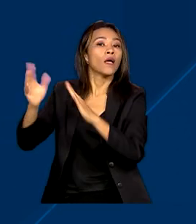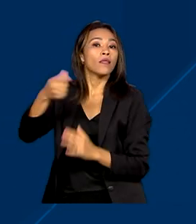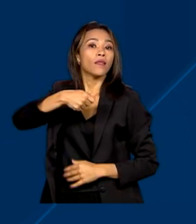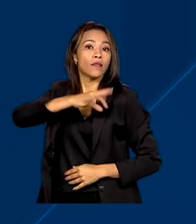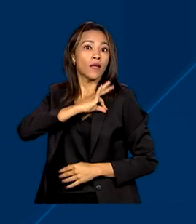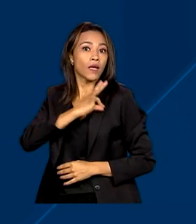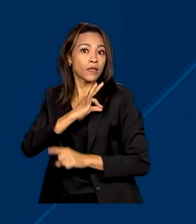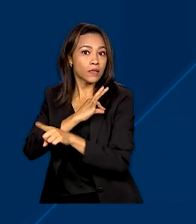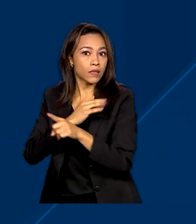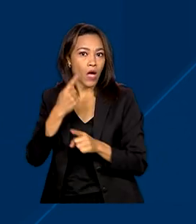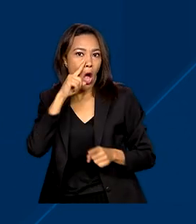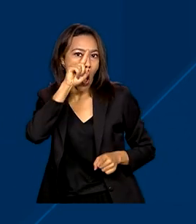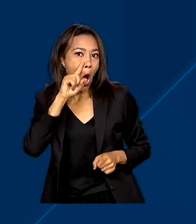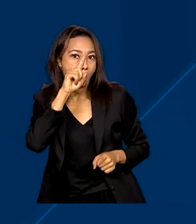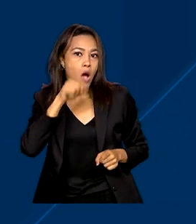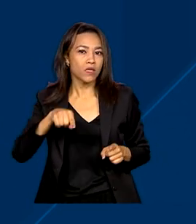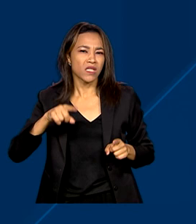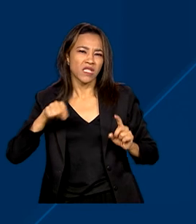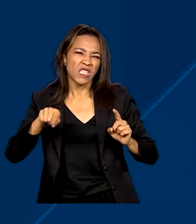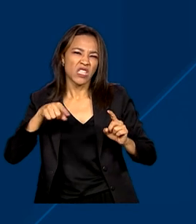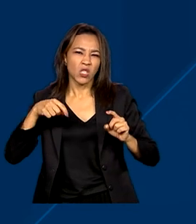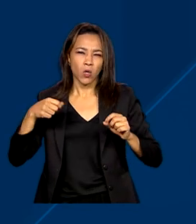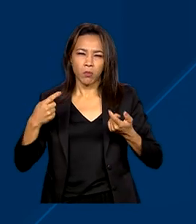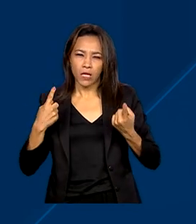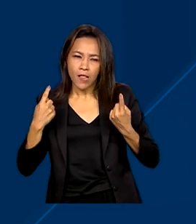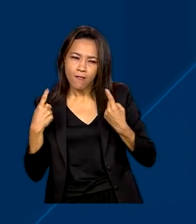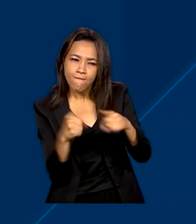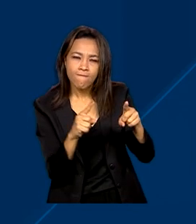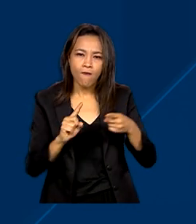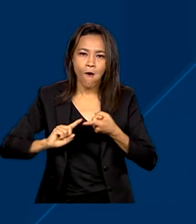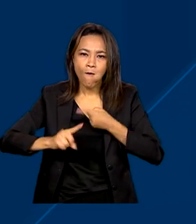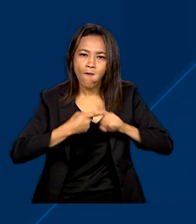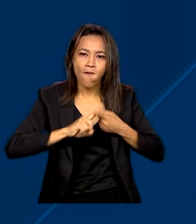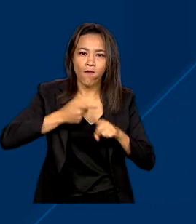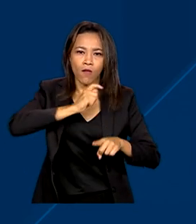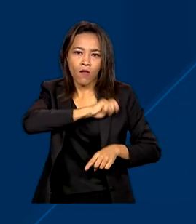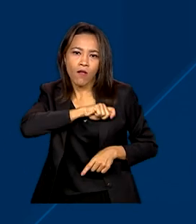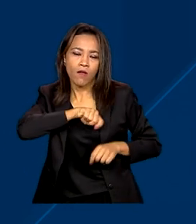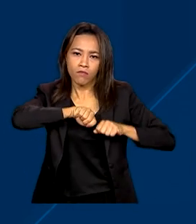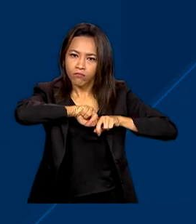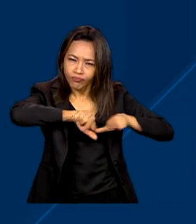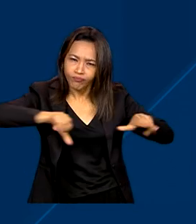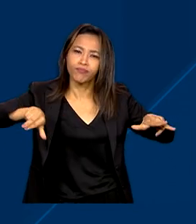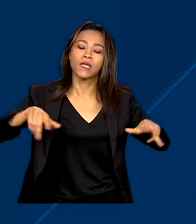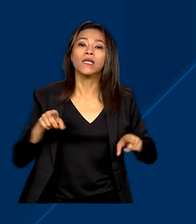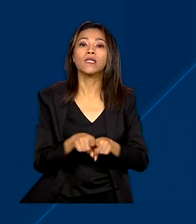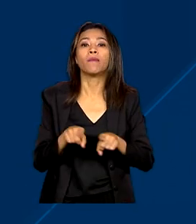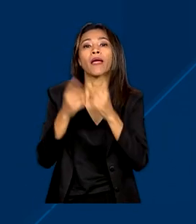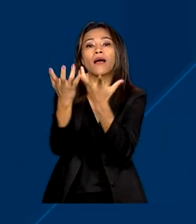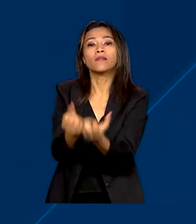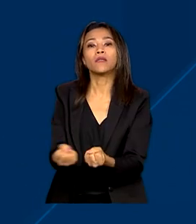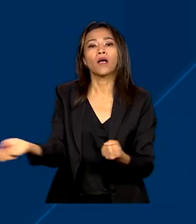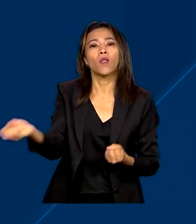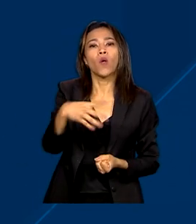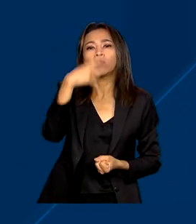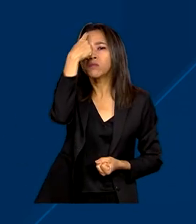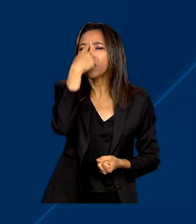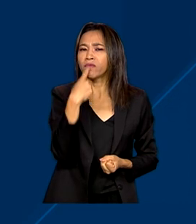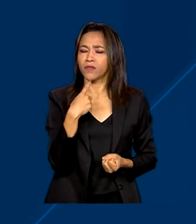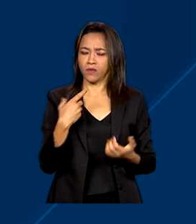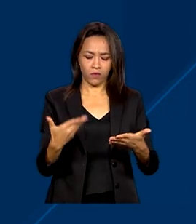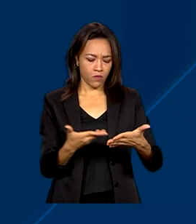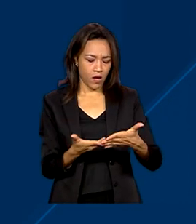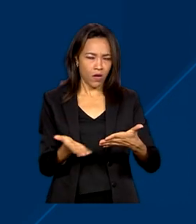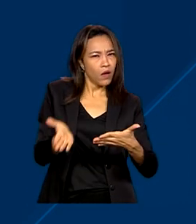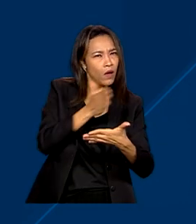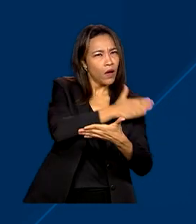identificar mensagens de apologia a ataques. Também estão proibidas de aceitar novos perfis a partir de endereços que já